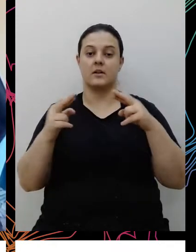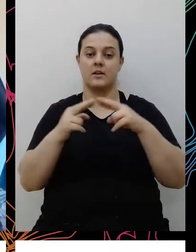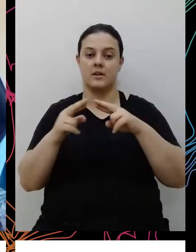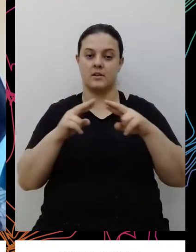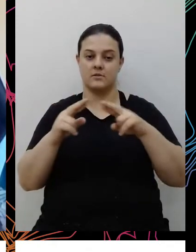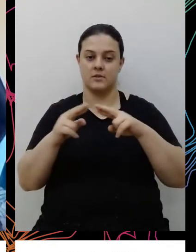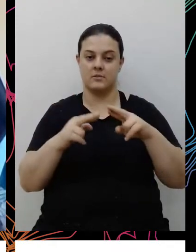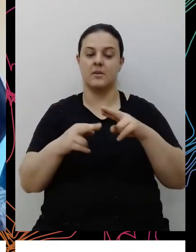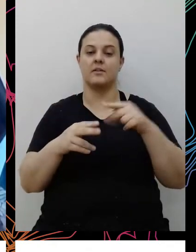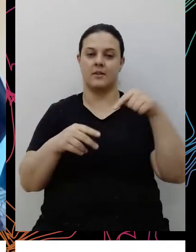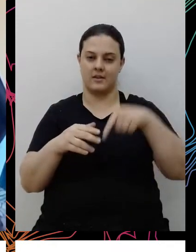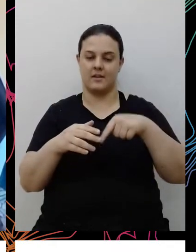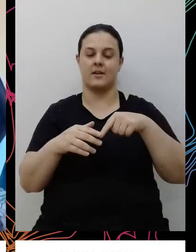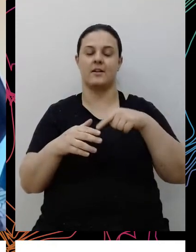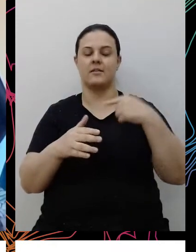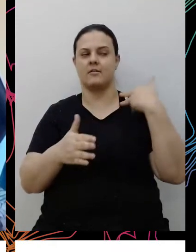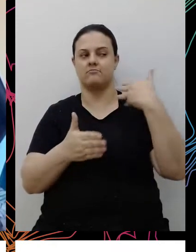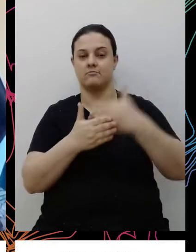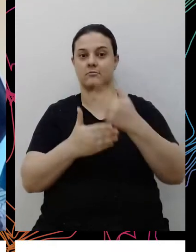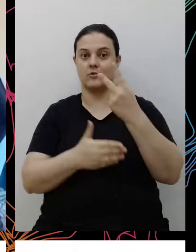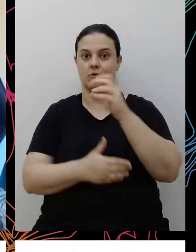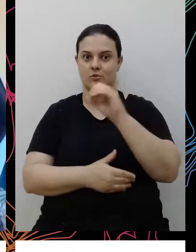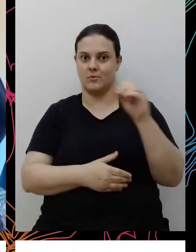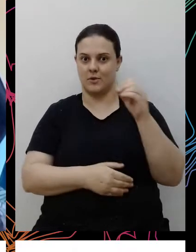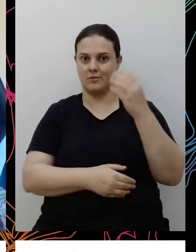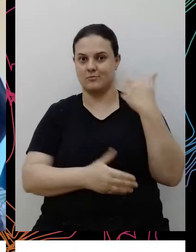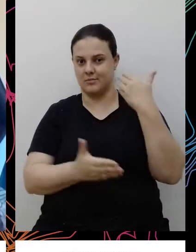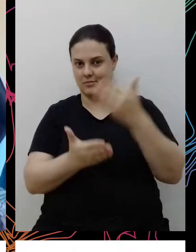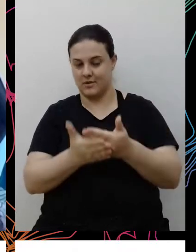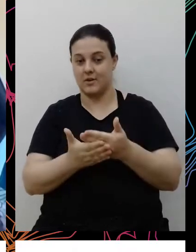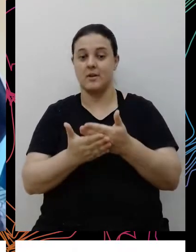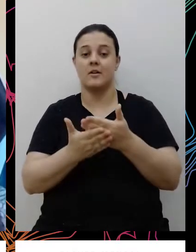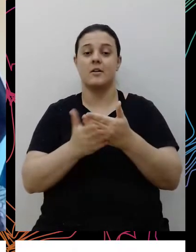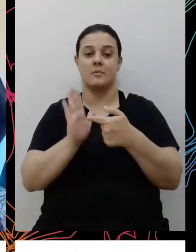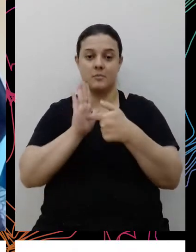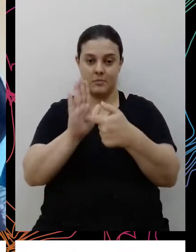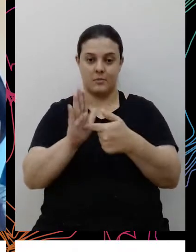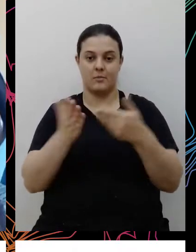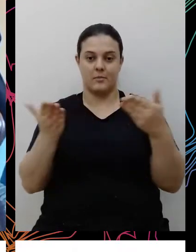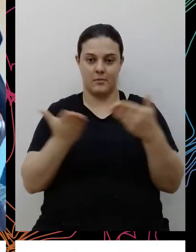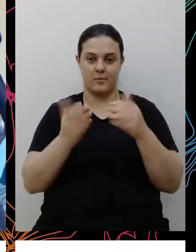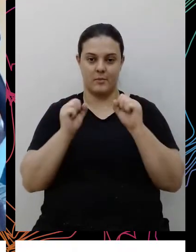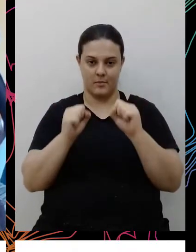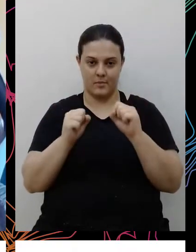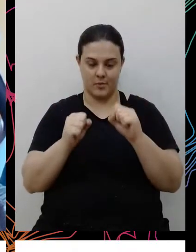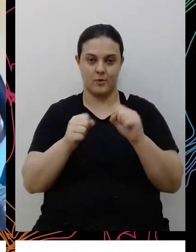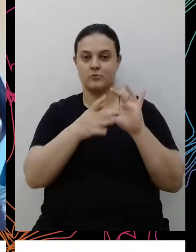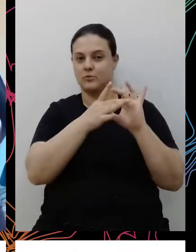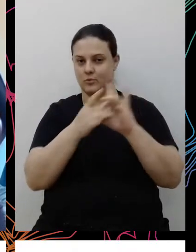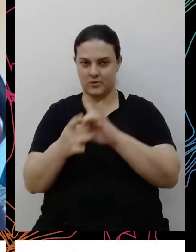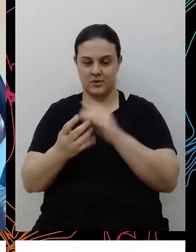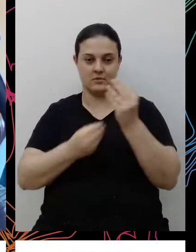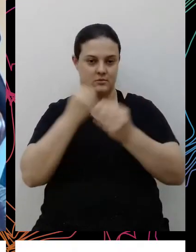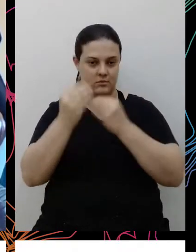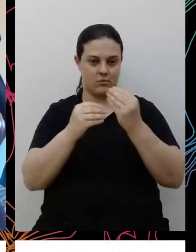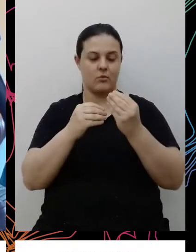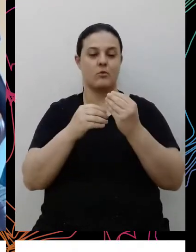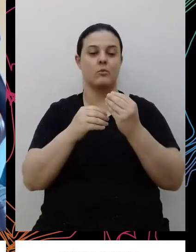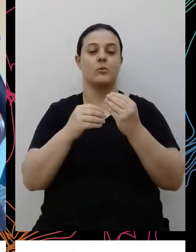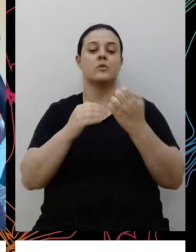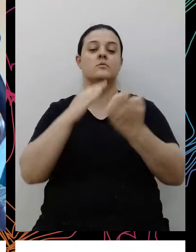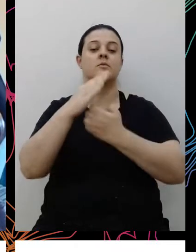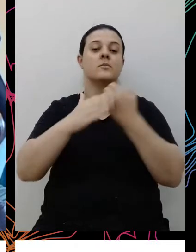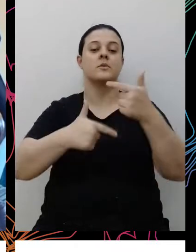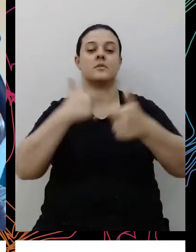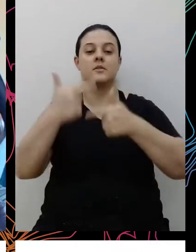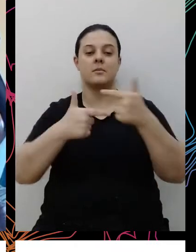2000. Então eu queria pedir, Caleb, por gentileza, para você se apresentar e trazer um pouco esse contexto institucional de como a empresa trabalha